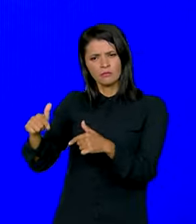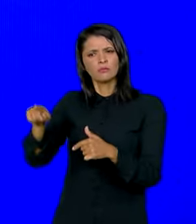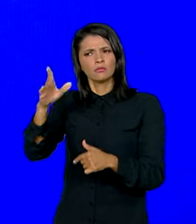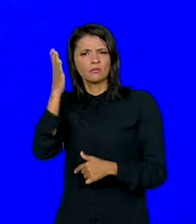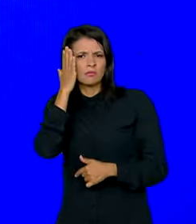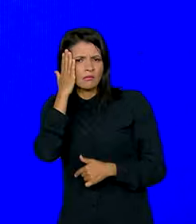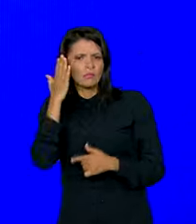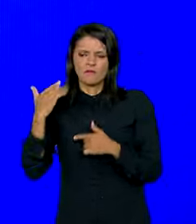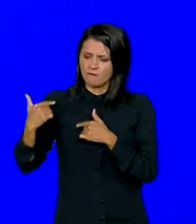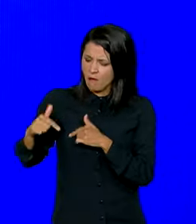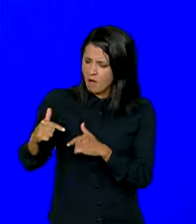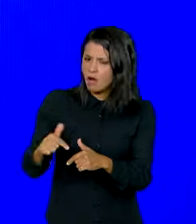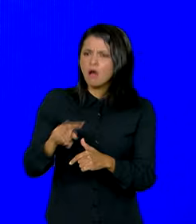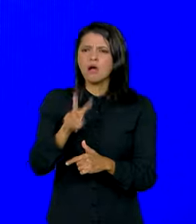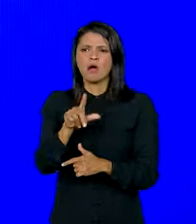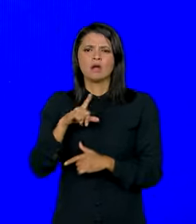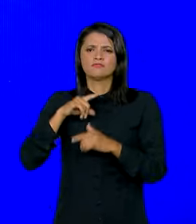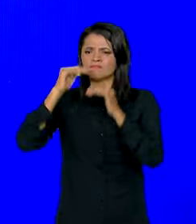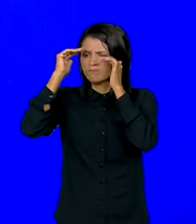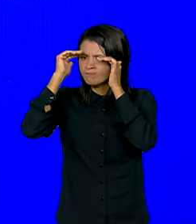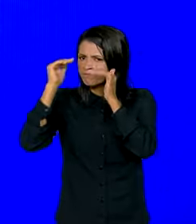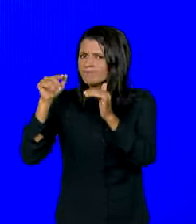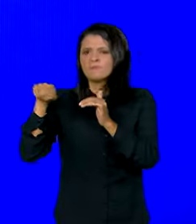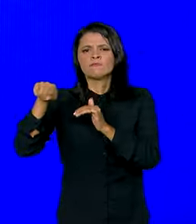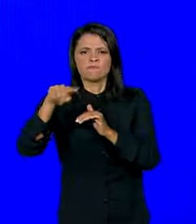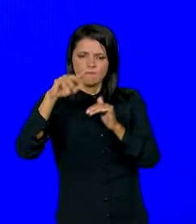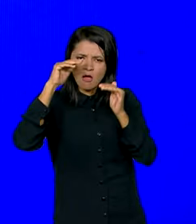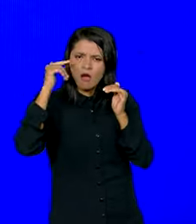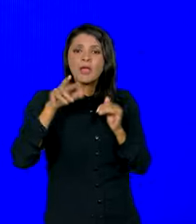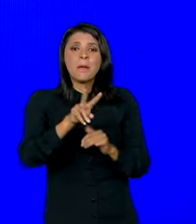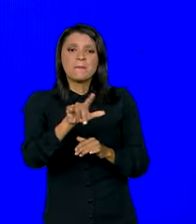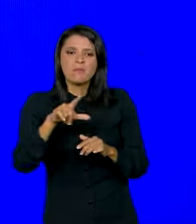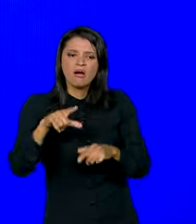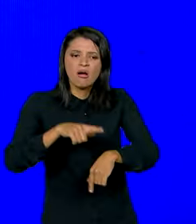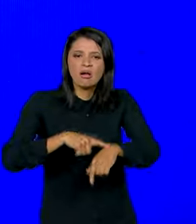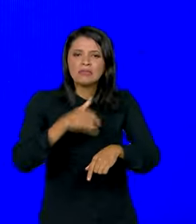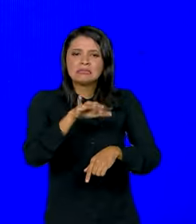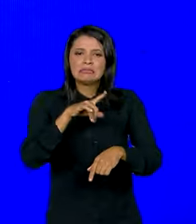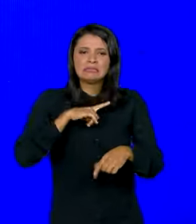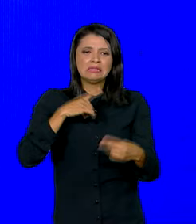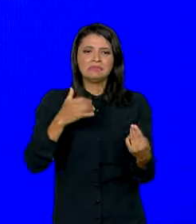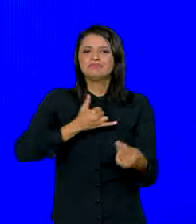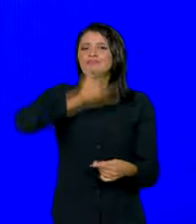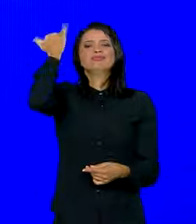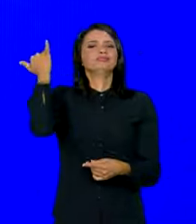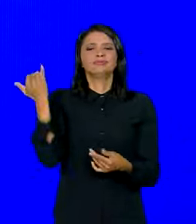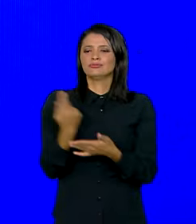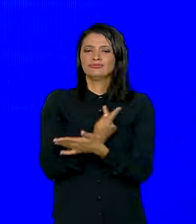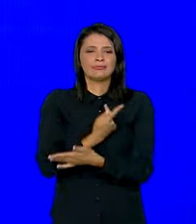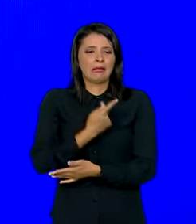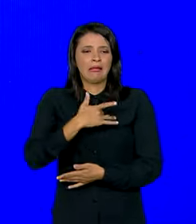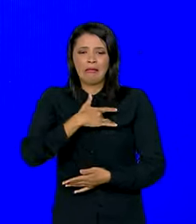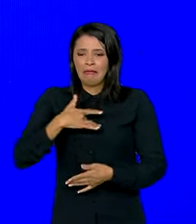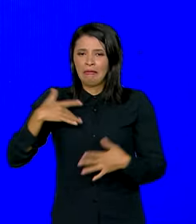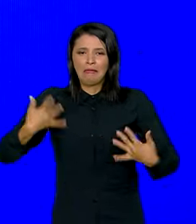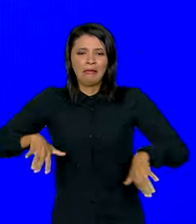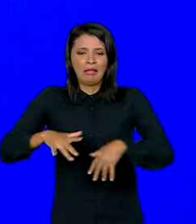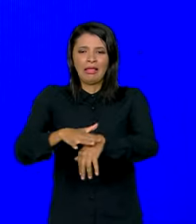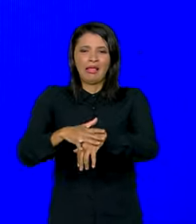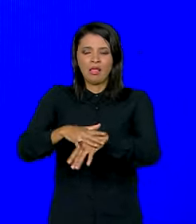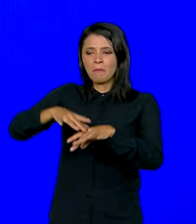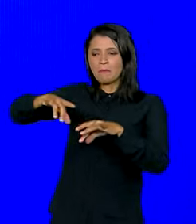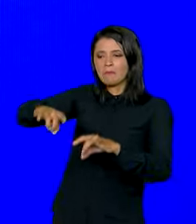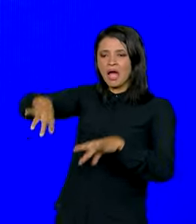serviço, vão ser respeitados por isso, mas quando tiver um infortúnio na vida deles, eles não vão ficar